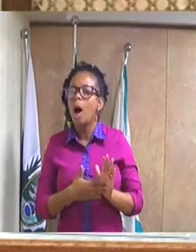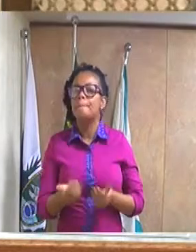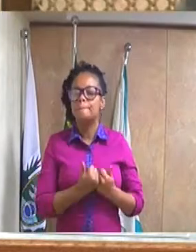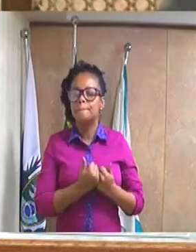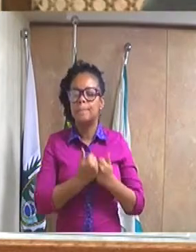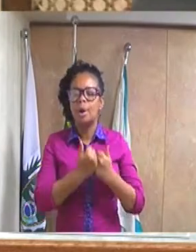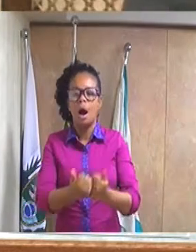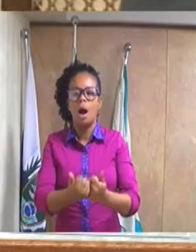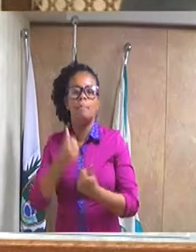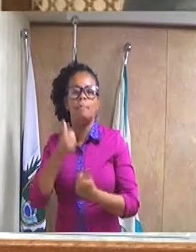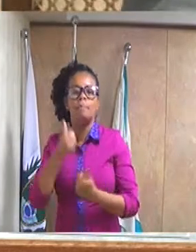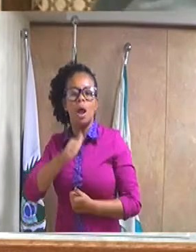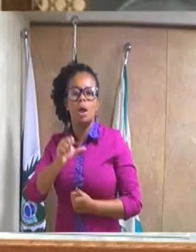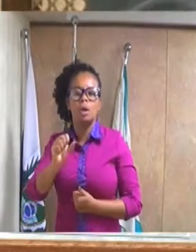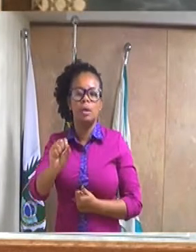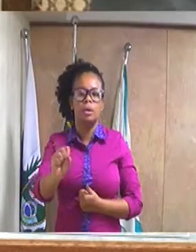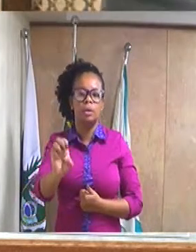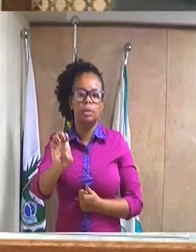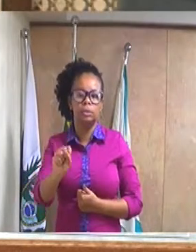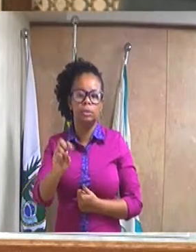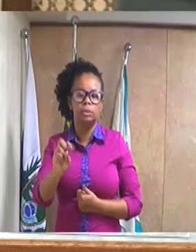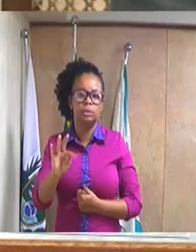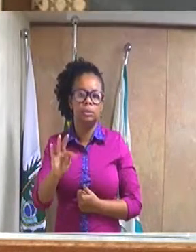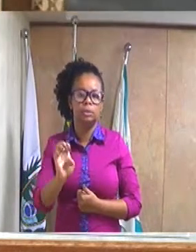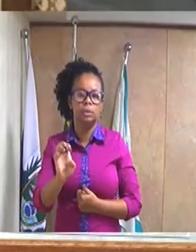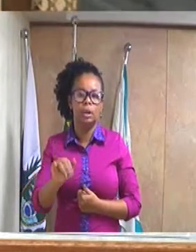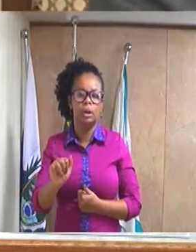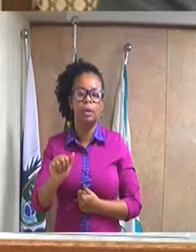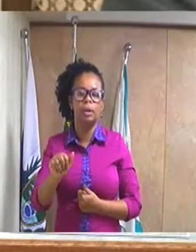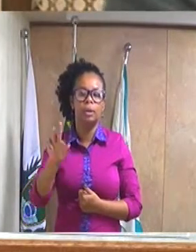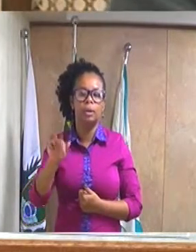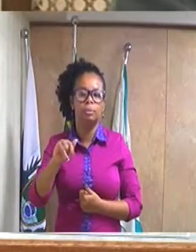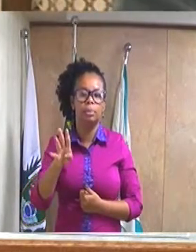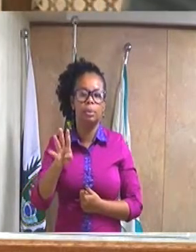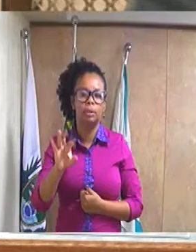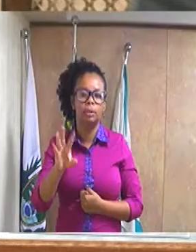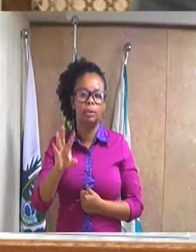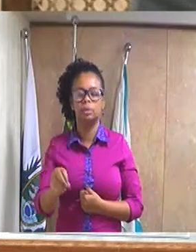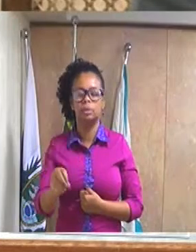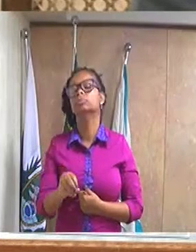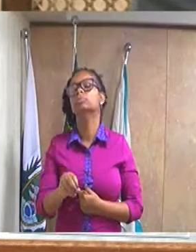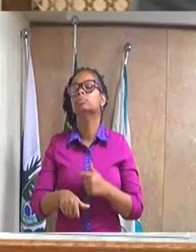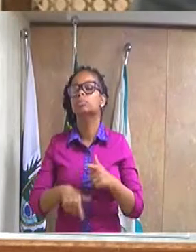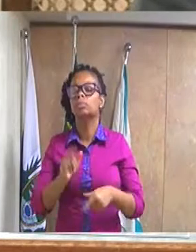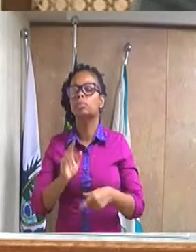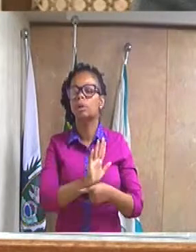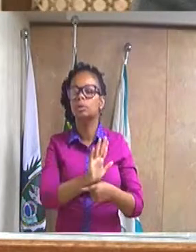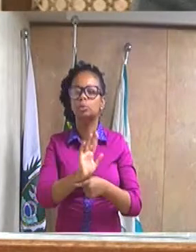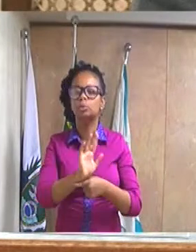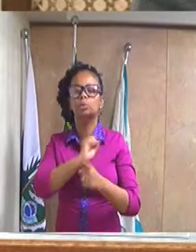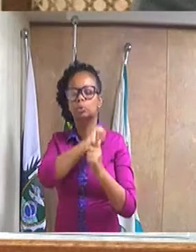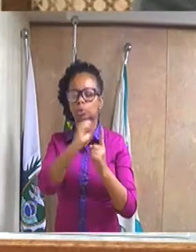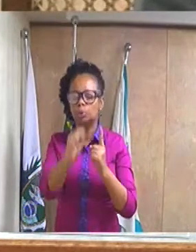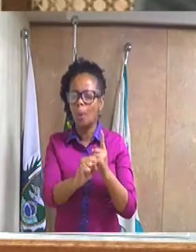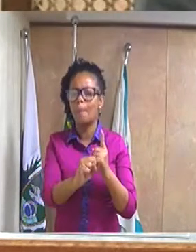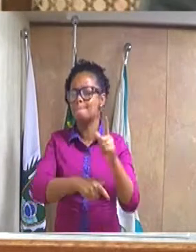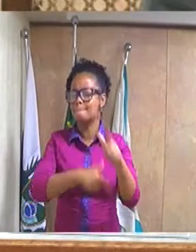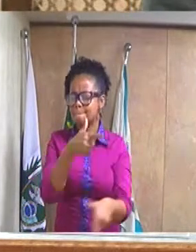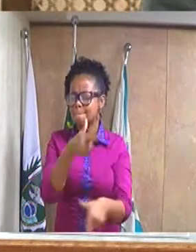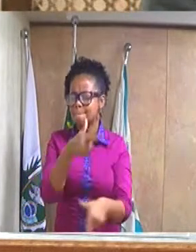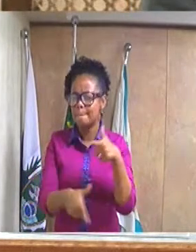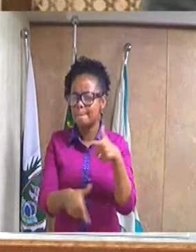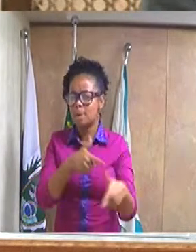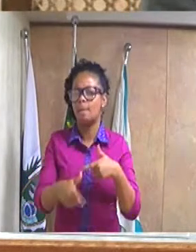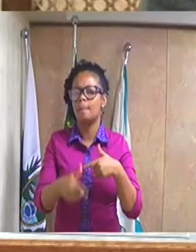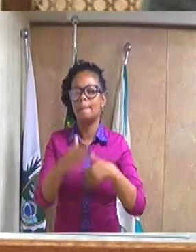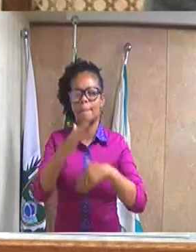Lúcia da Silva Ribeiro, assistente social, pelos relevantes serviços e prestados aos